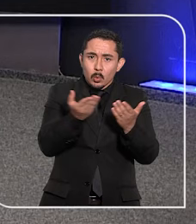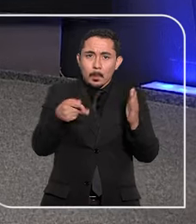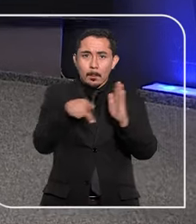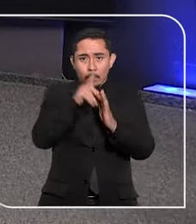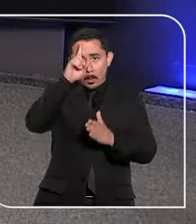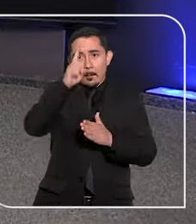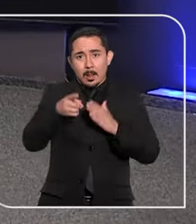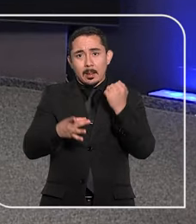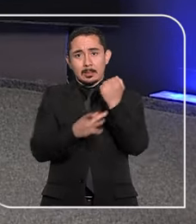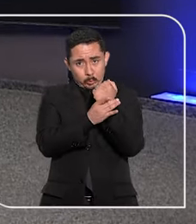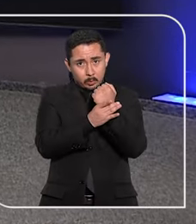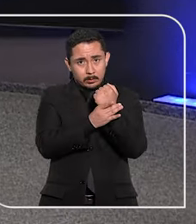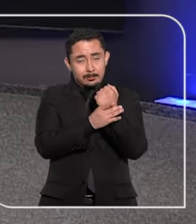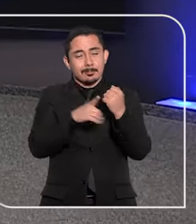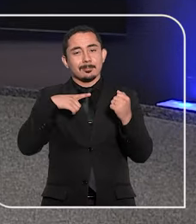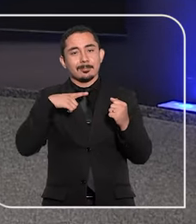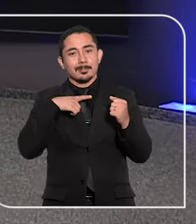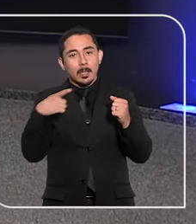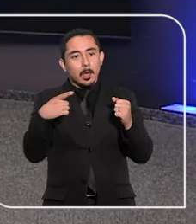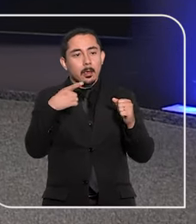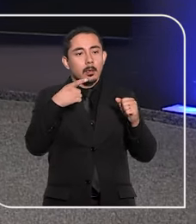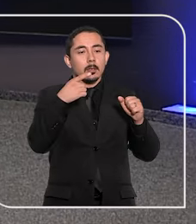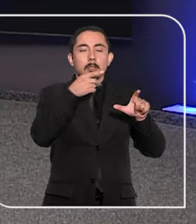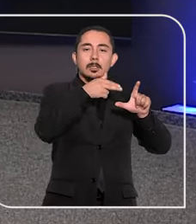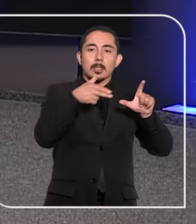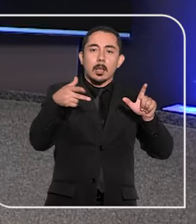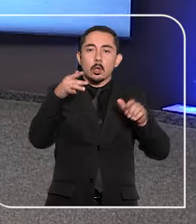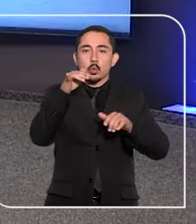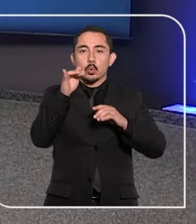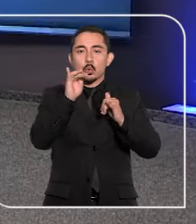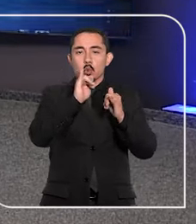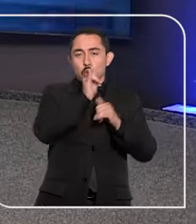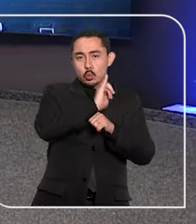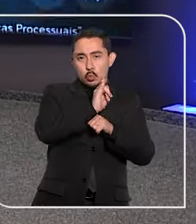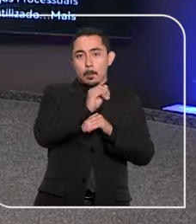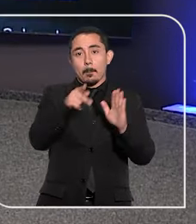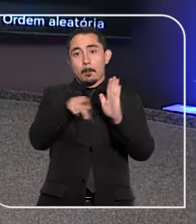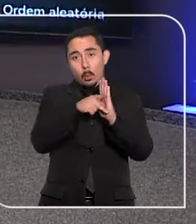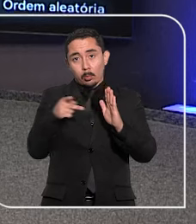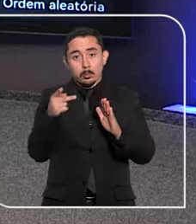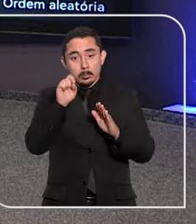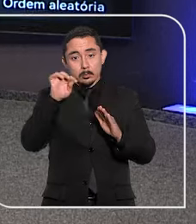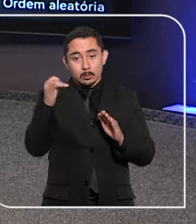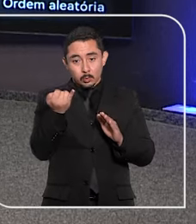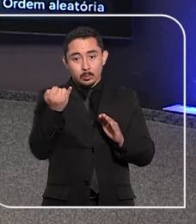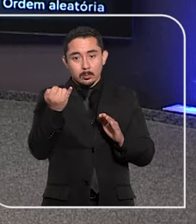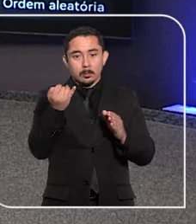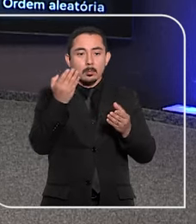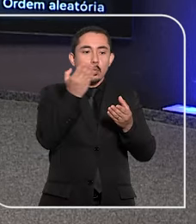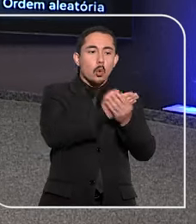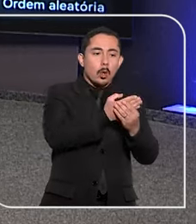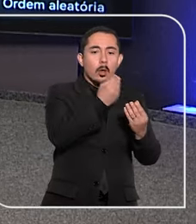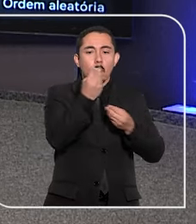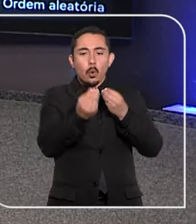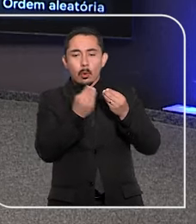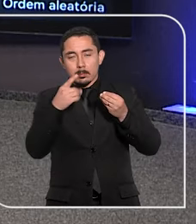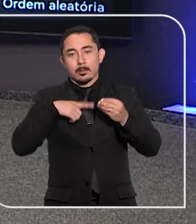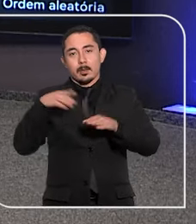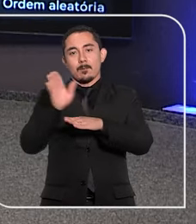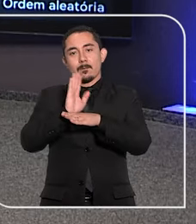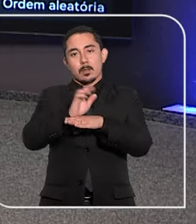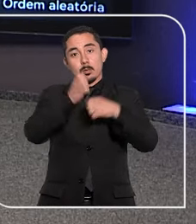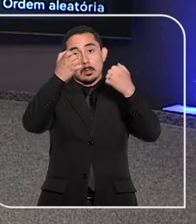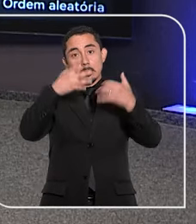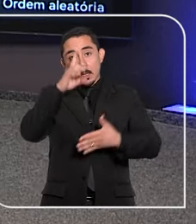mandado de segurança, temos uma série no YouTube do STJ chamada Peças Processuais. Lá você